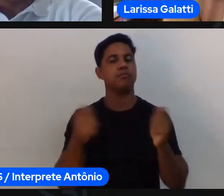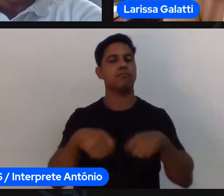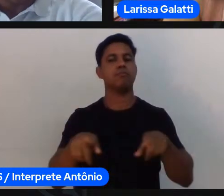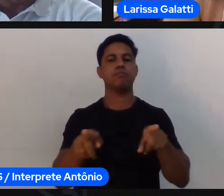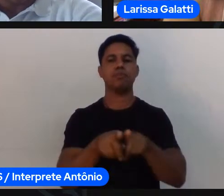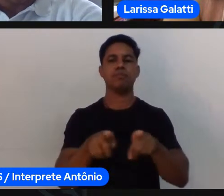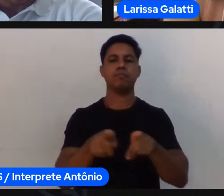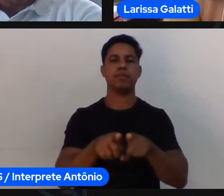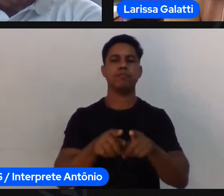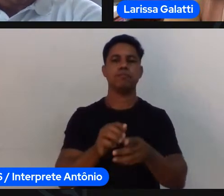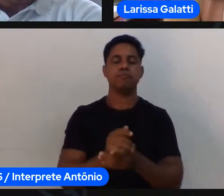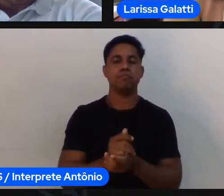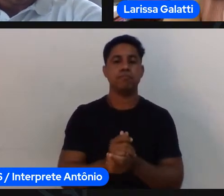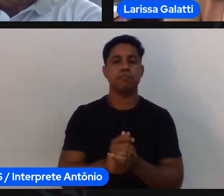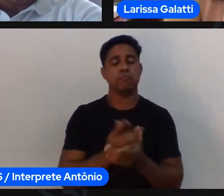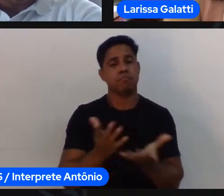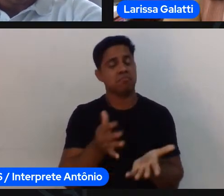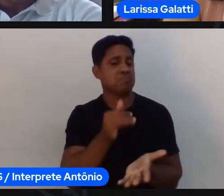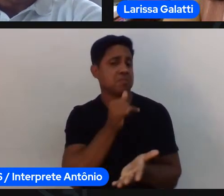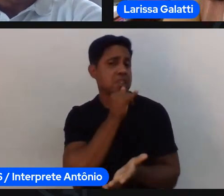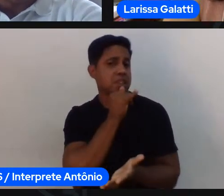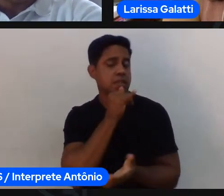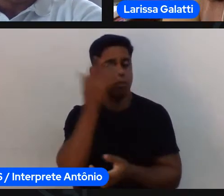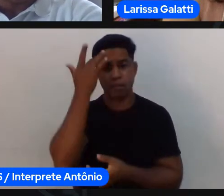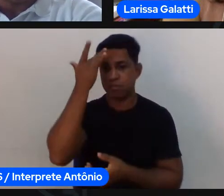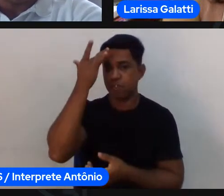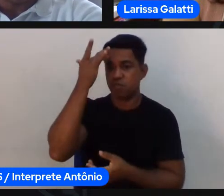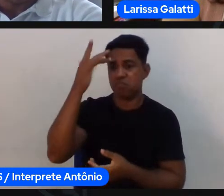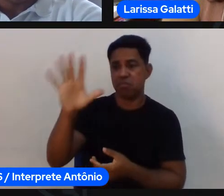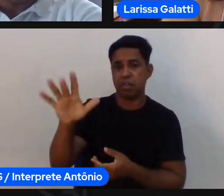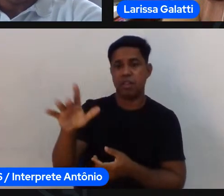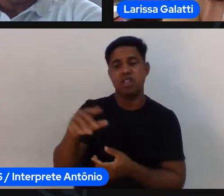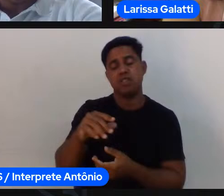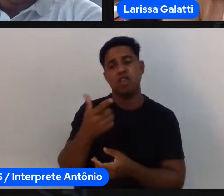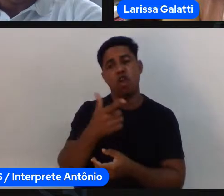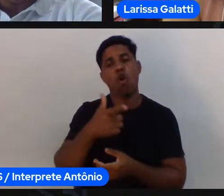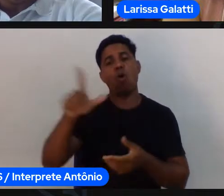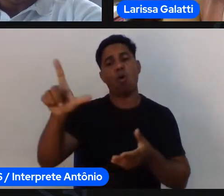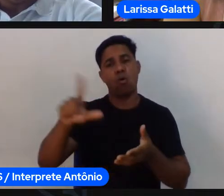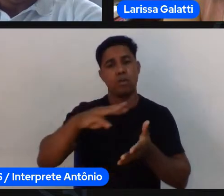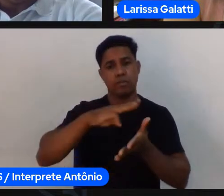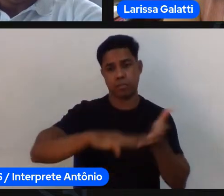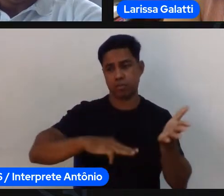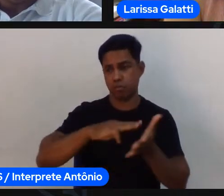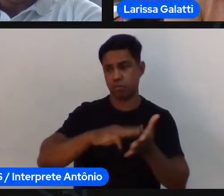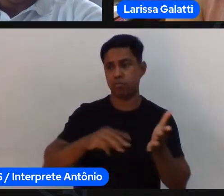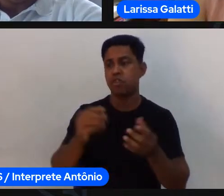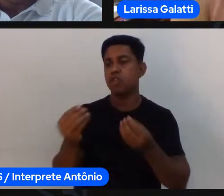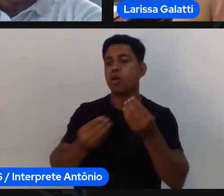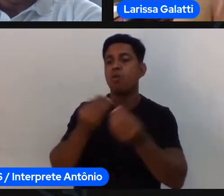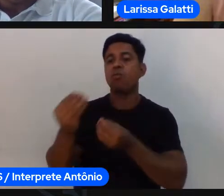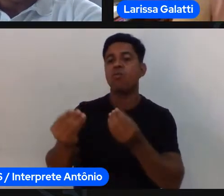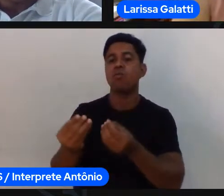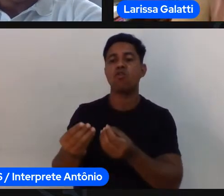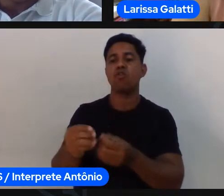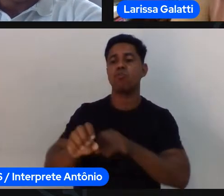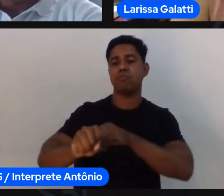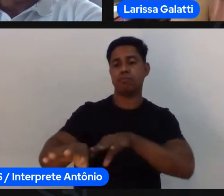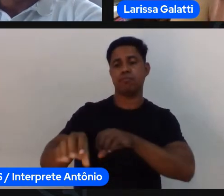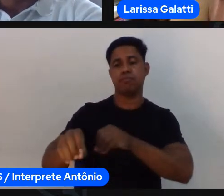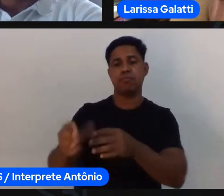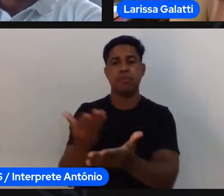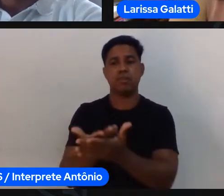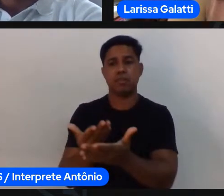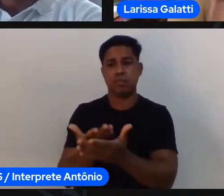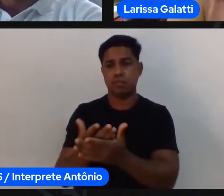eu não sei né se existe outra forma de dar aula melhor que a minha então eu preciso ver como é que outras pessoas que registraram boas